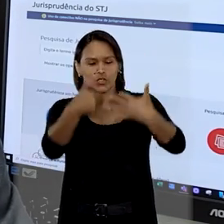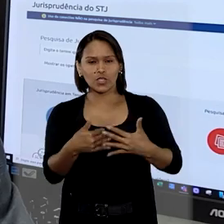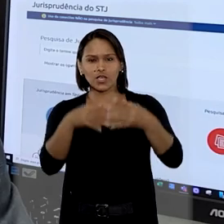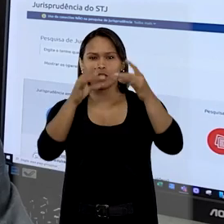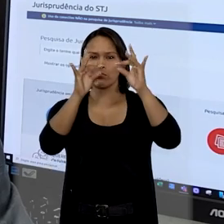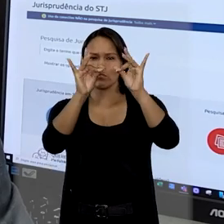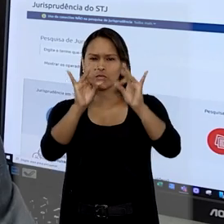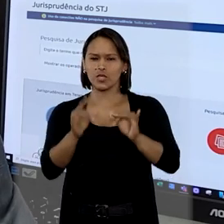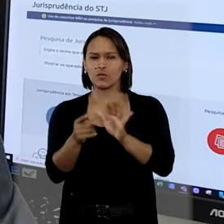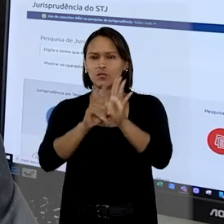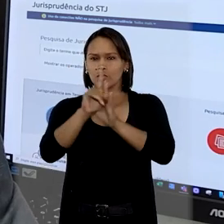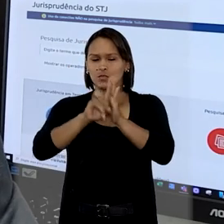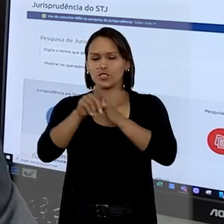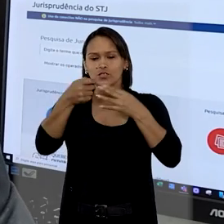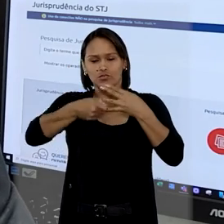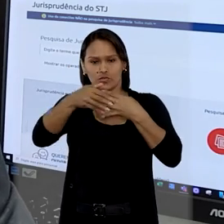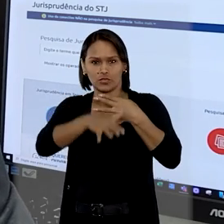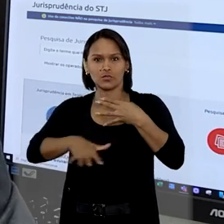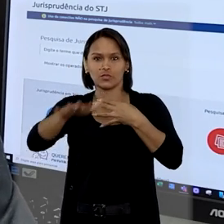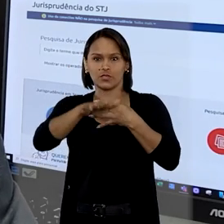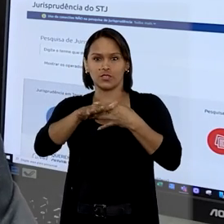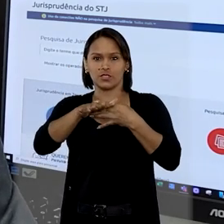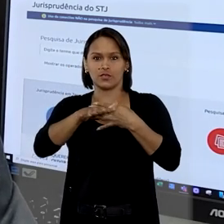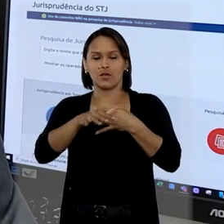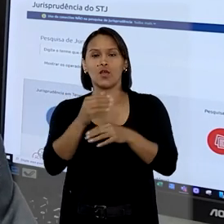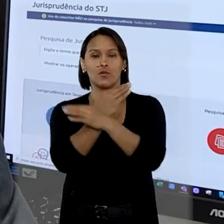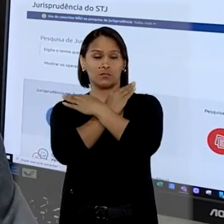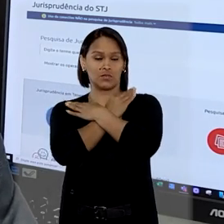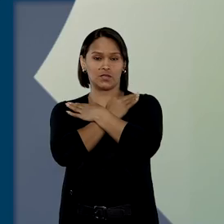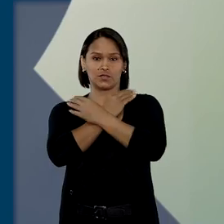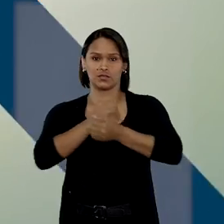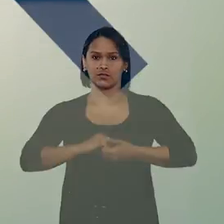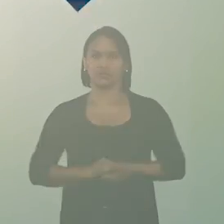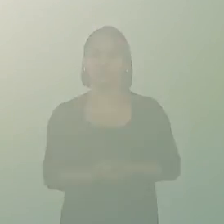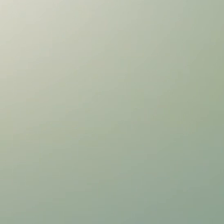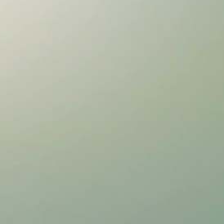essência de uma boa pesquisa de jurisprudência. Um grande abraço!